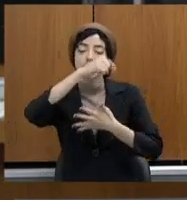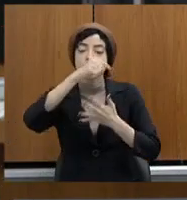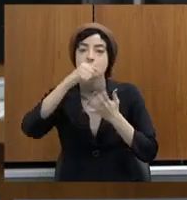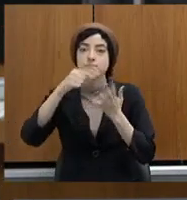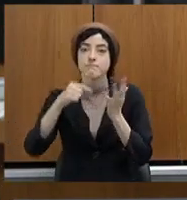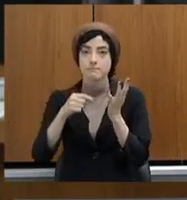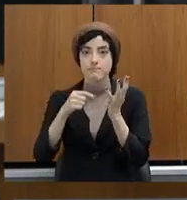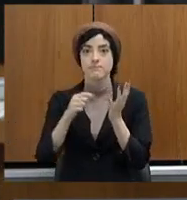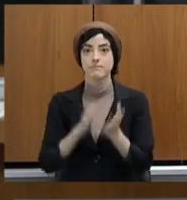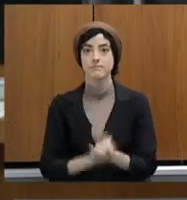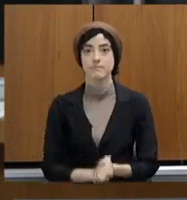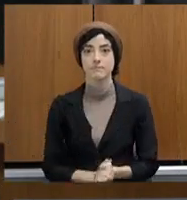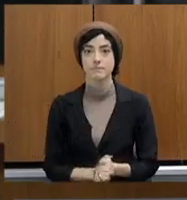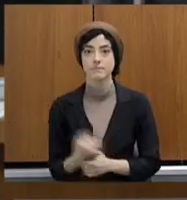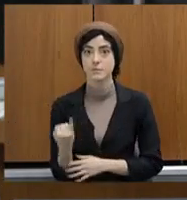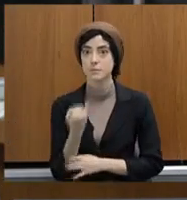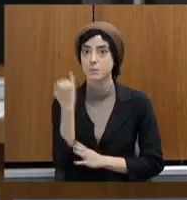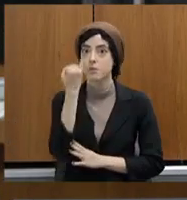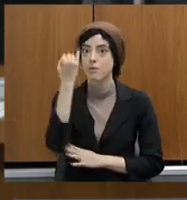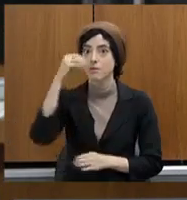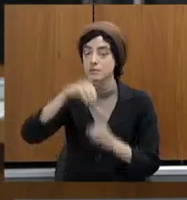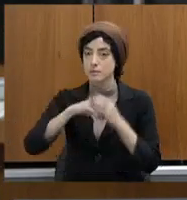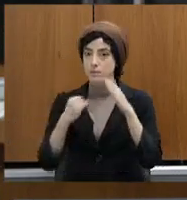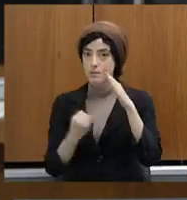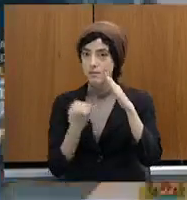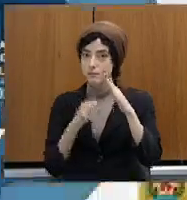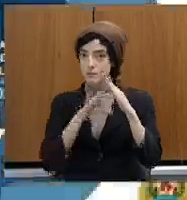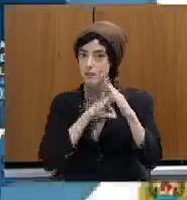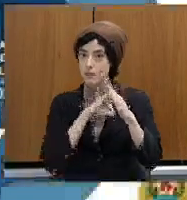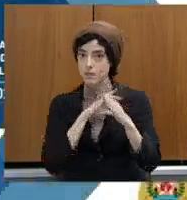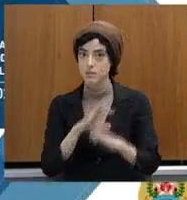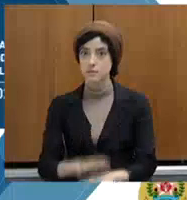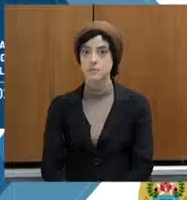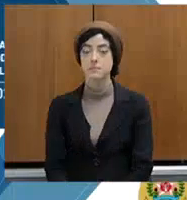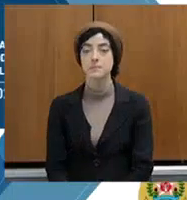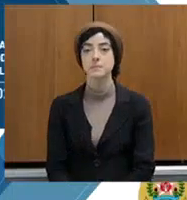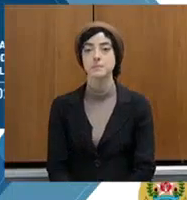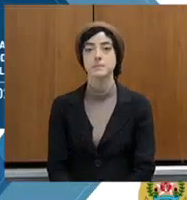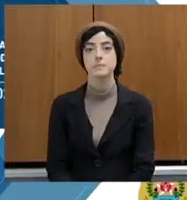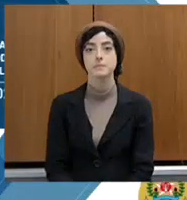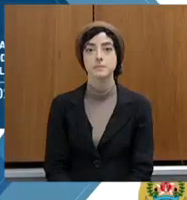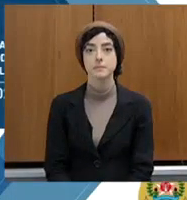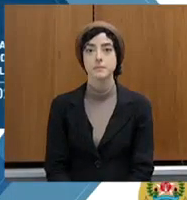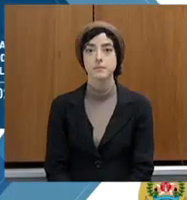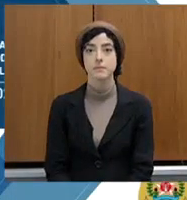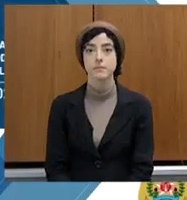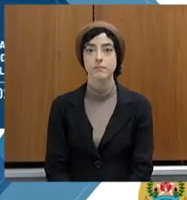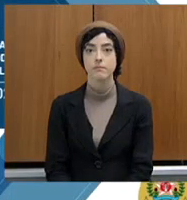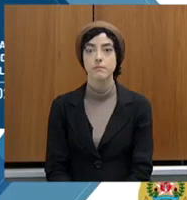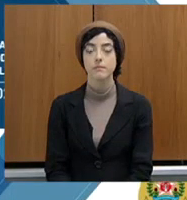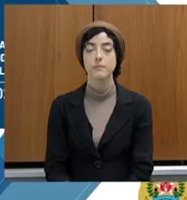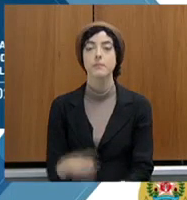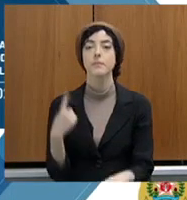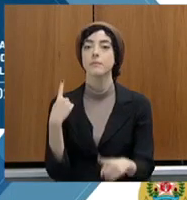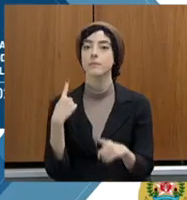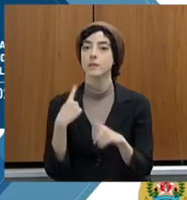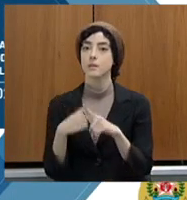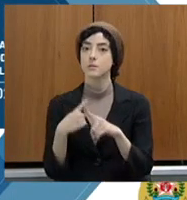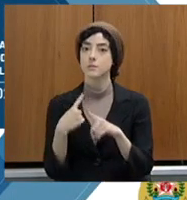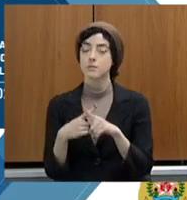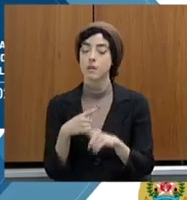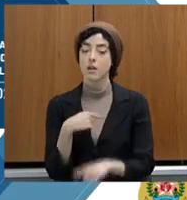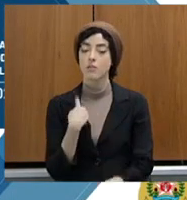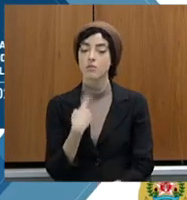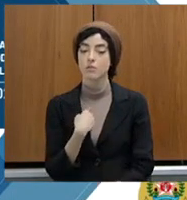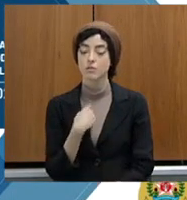institucionais relevantes e de nosso conhecimento, dado ao fato de que já pertencemos à nossa instituição há 26